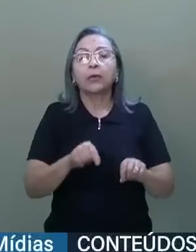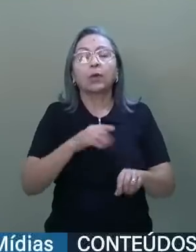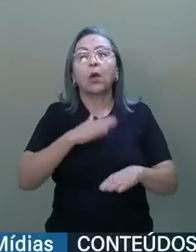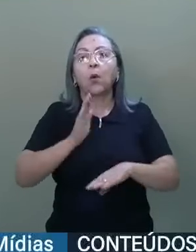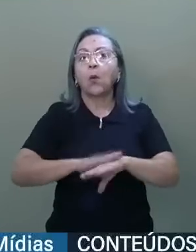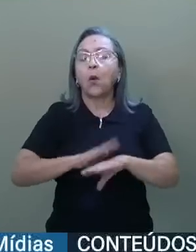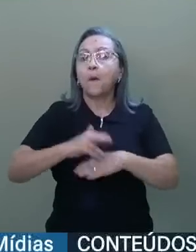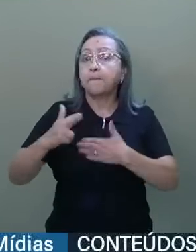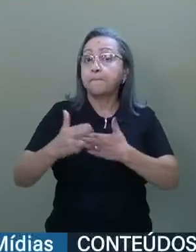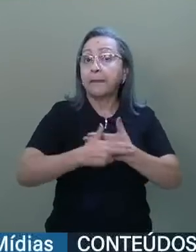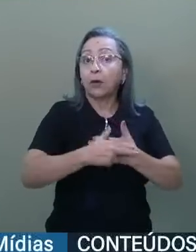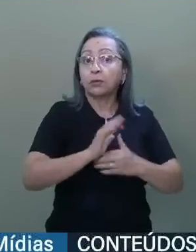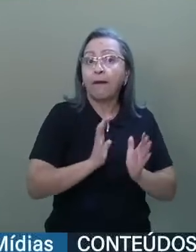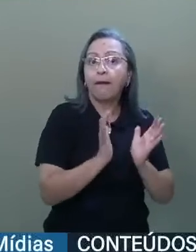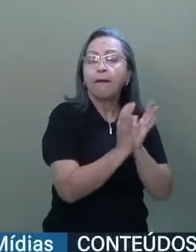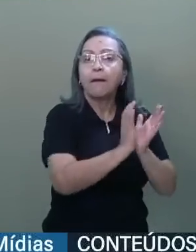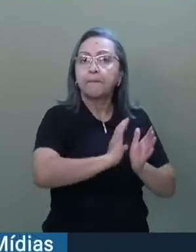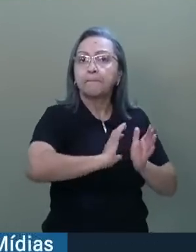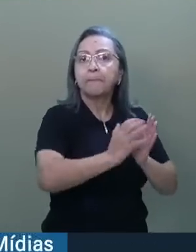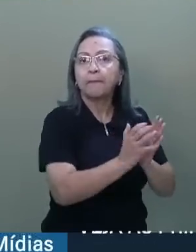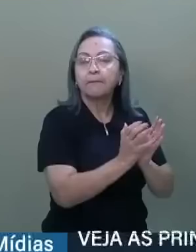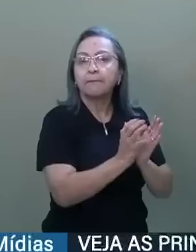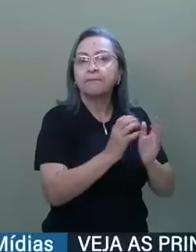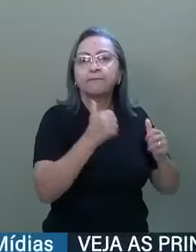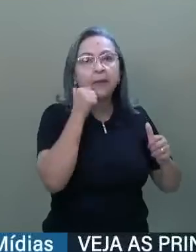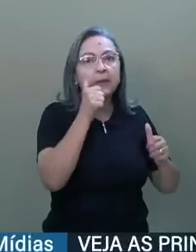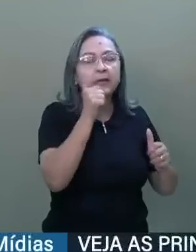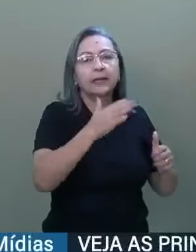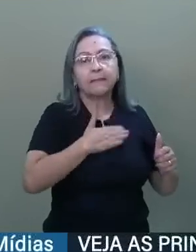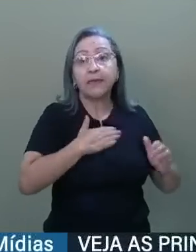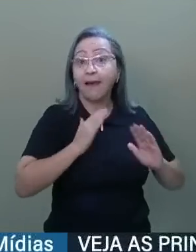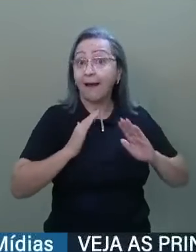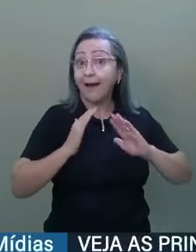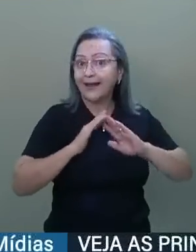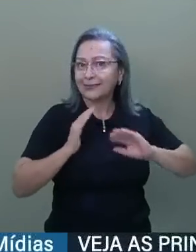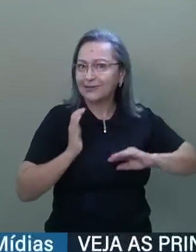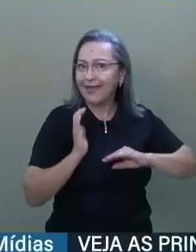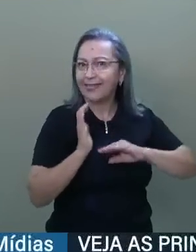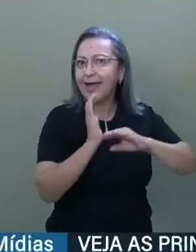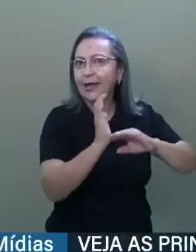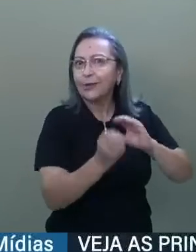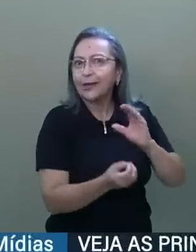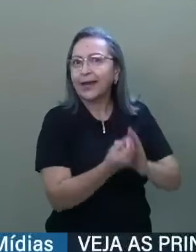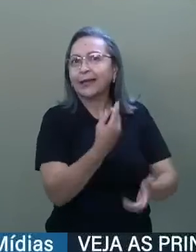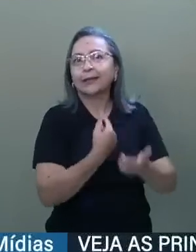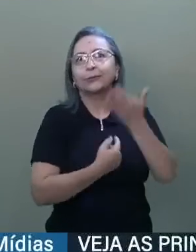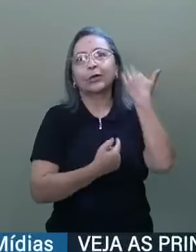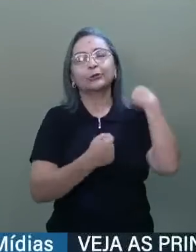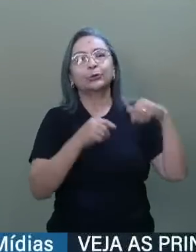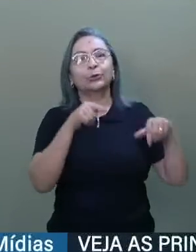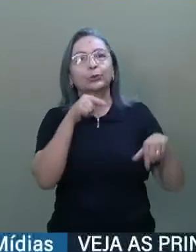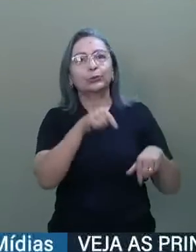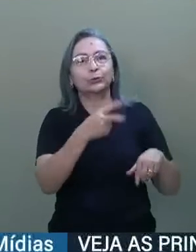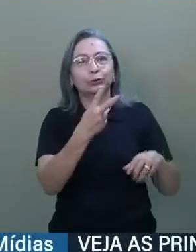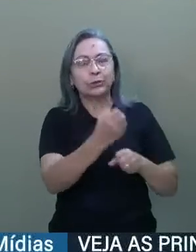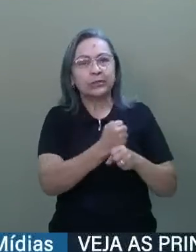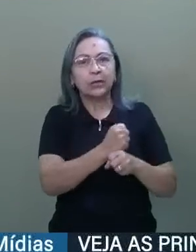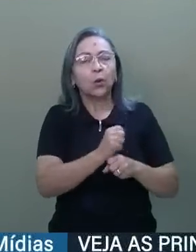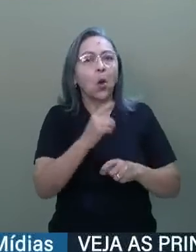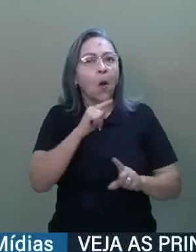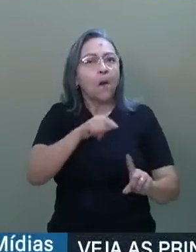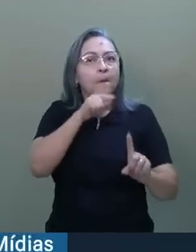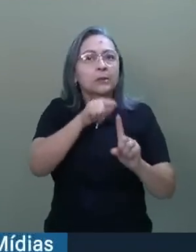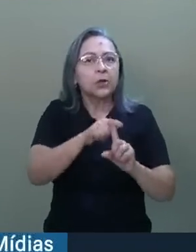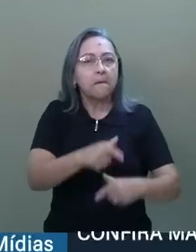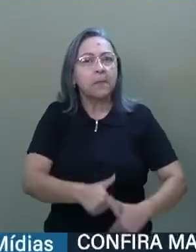papel da bancada feminina da minha casa do Senado Federal, criada durante o último bienio, no intuito de ampliar a